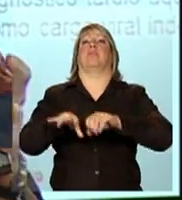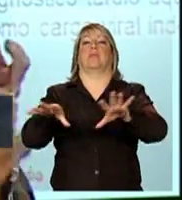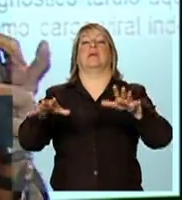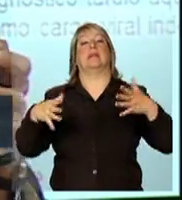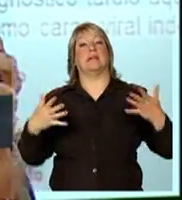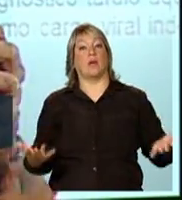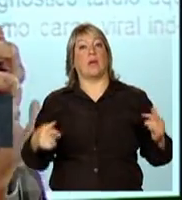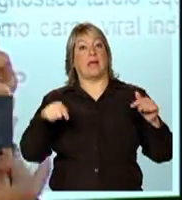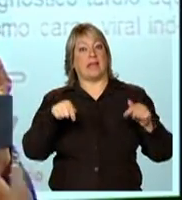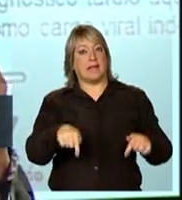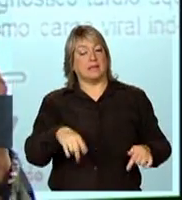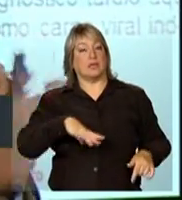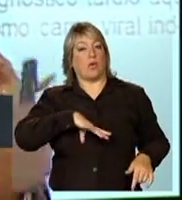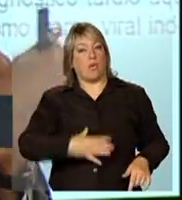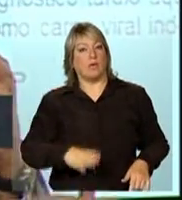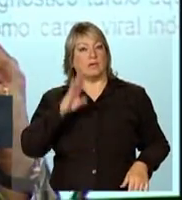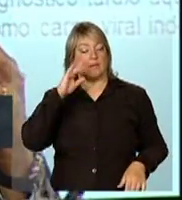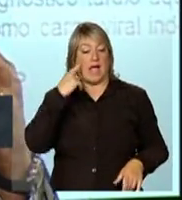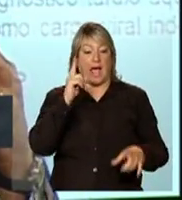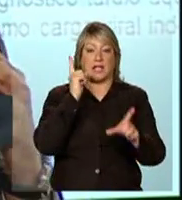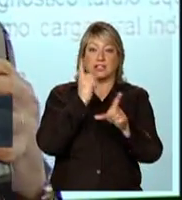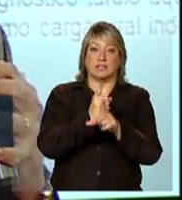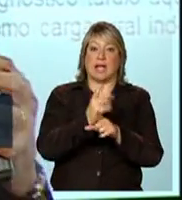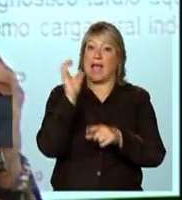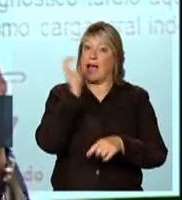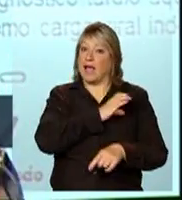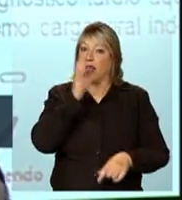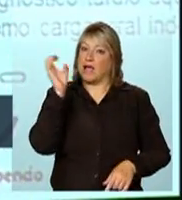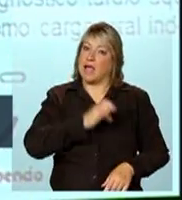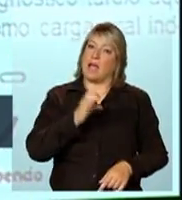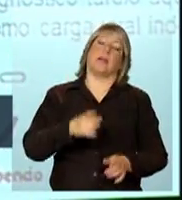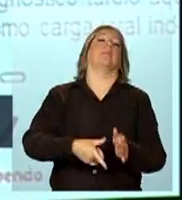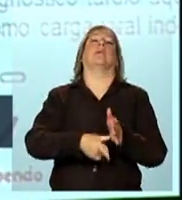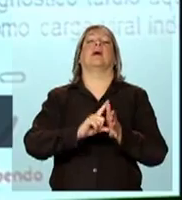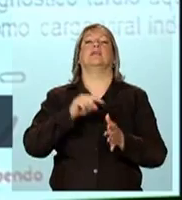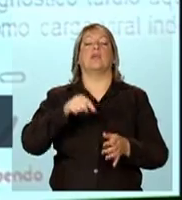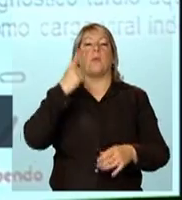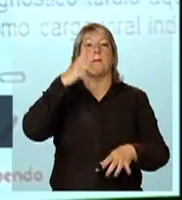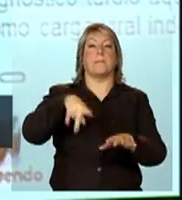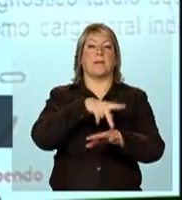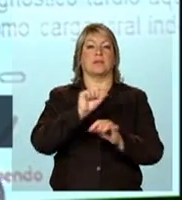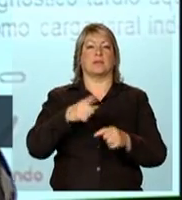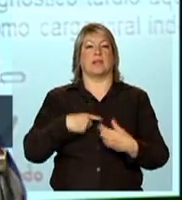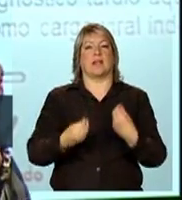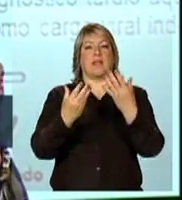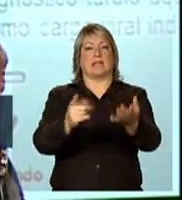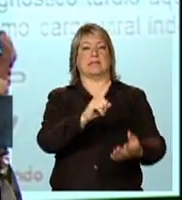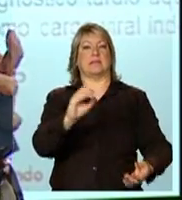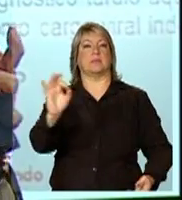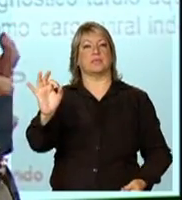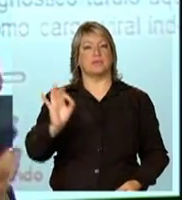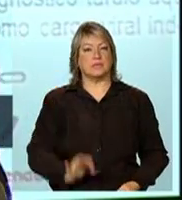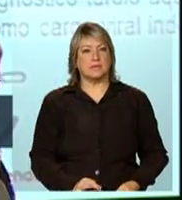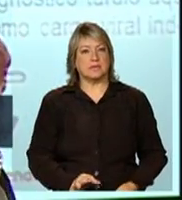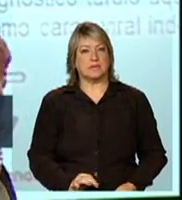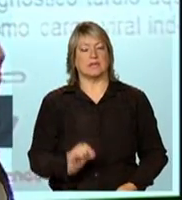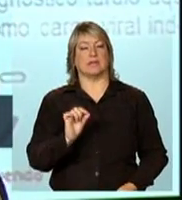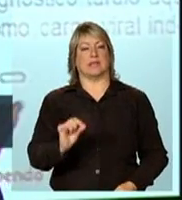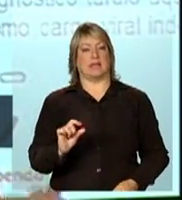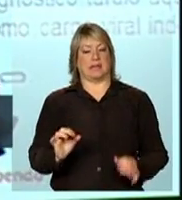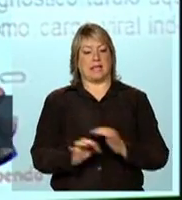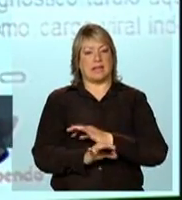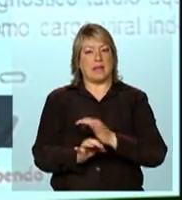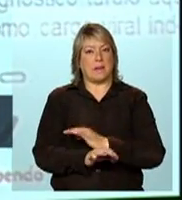de novo, esse que é o grande desafio de diagnosticar cada vez mais precoce num país que oferece 100% de terapia